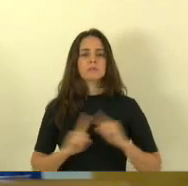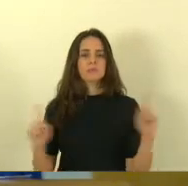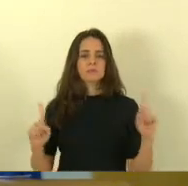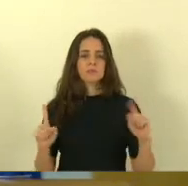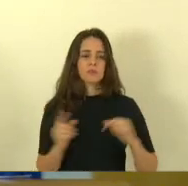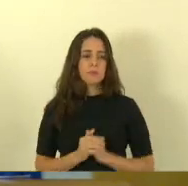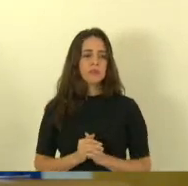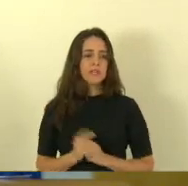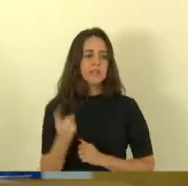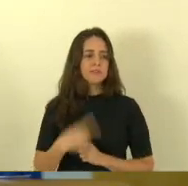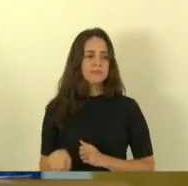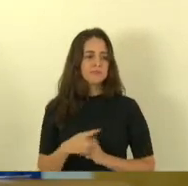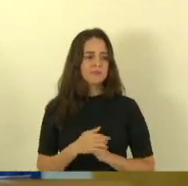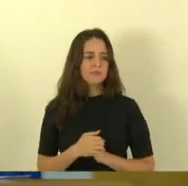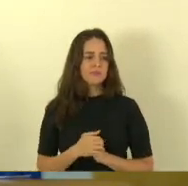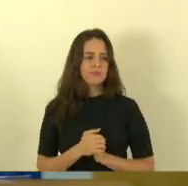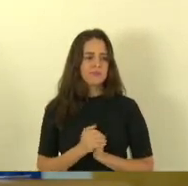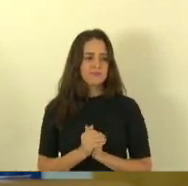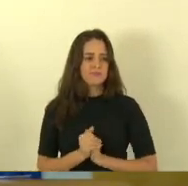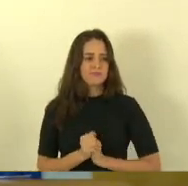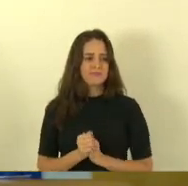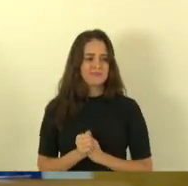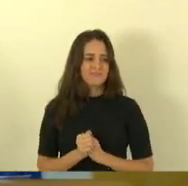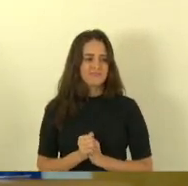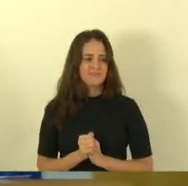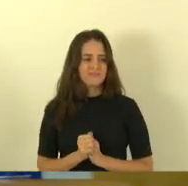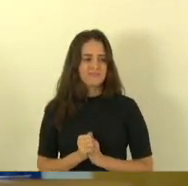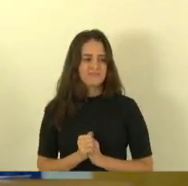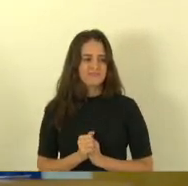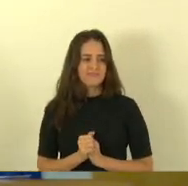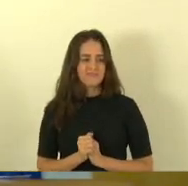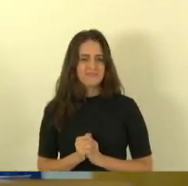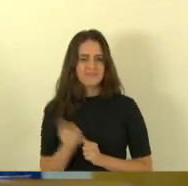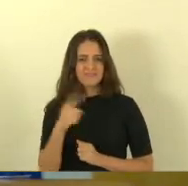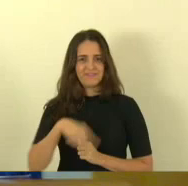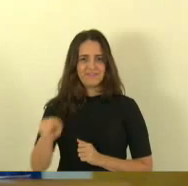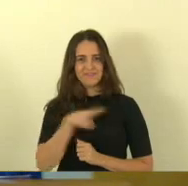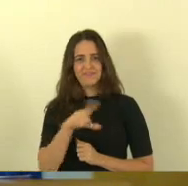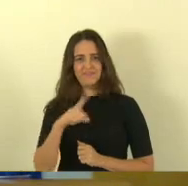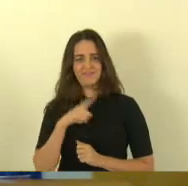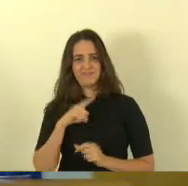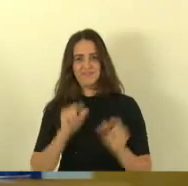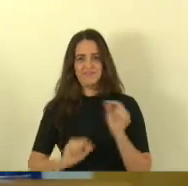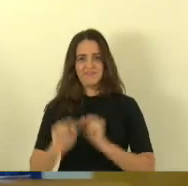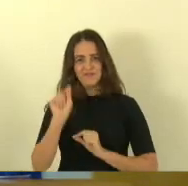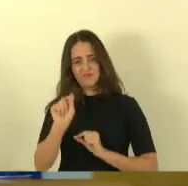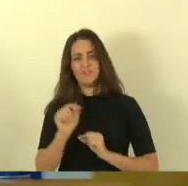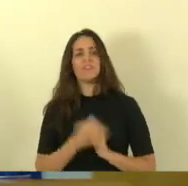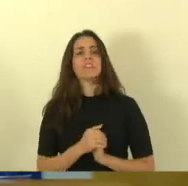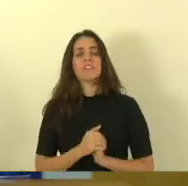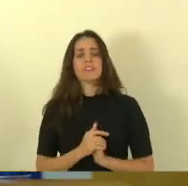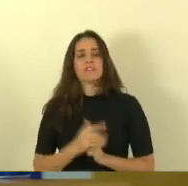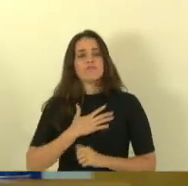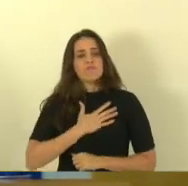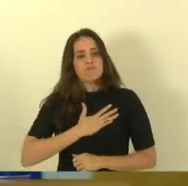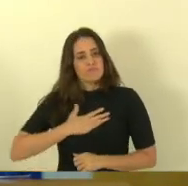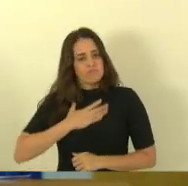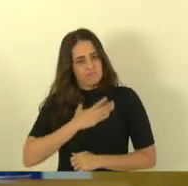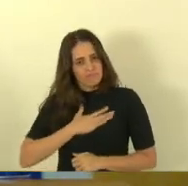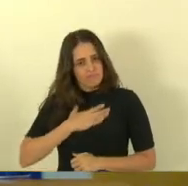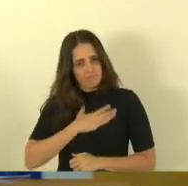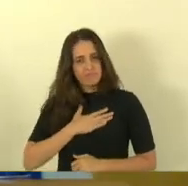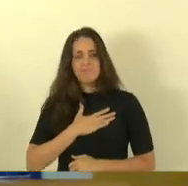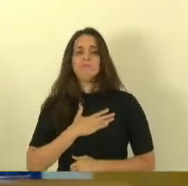os trabalhos eles tenham um andamento mais satisfatório